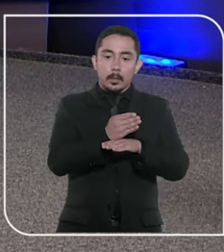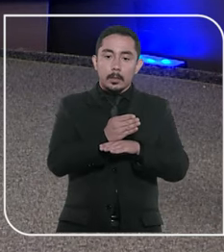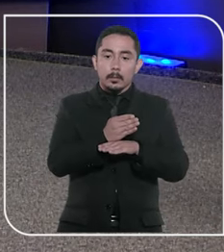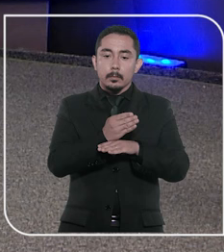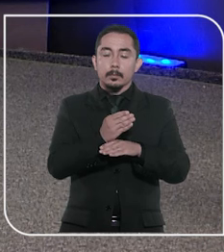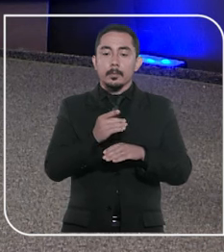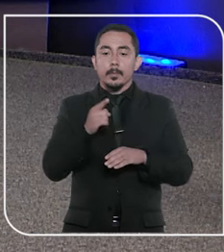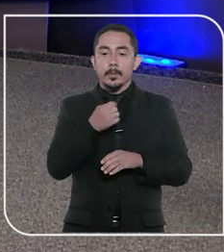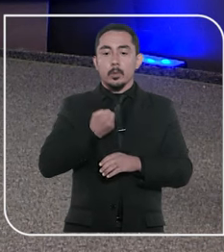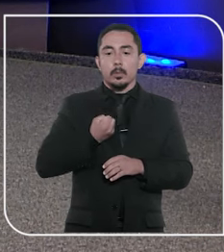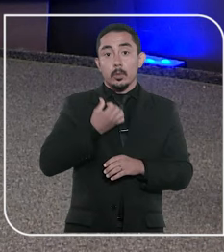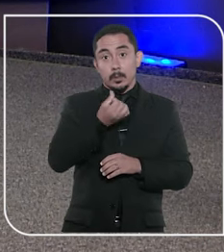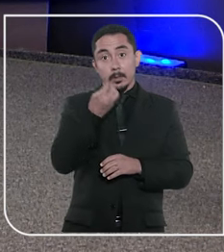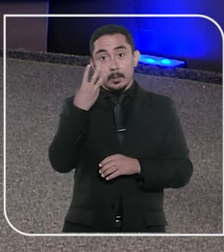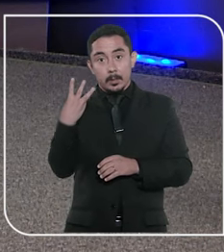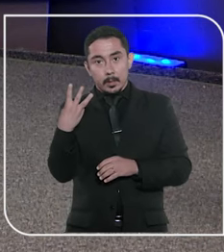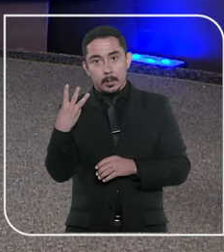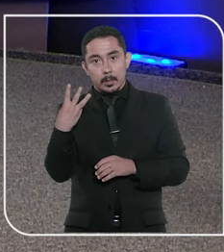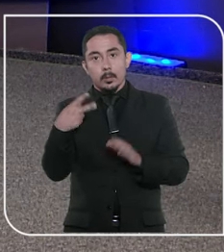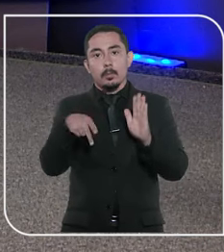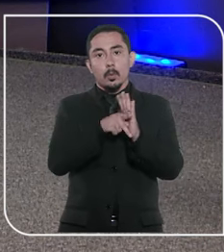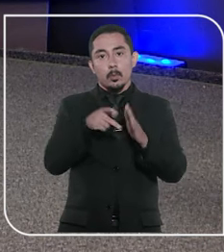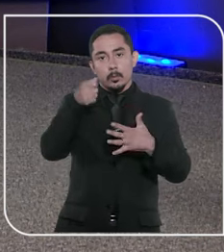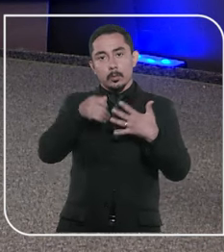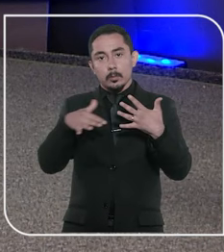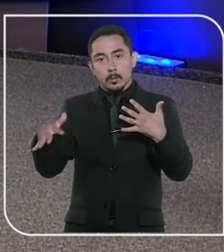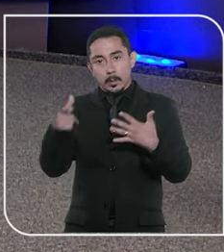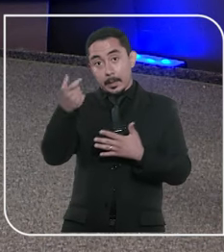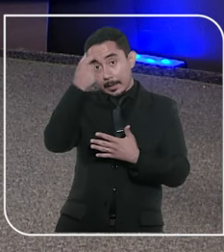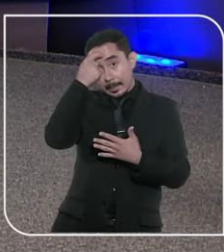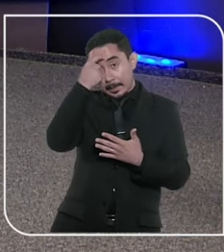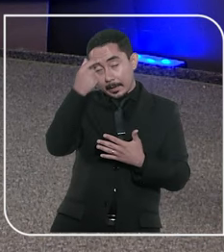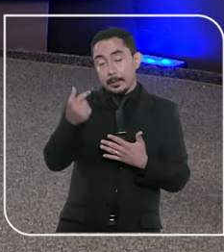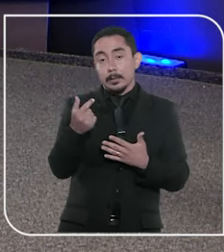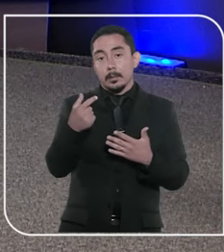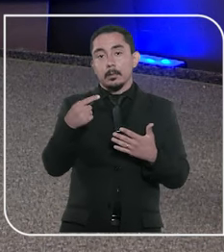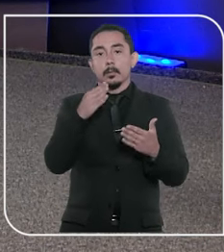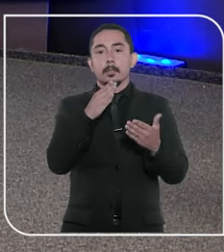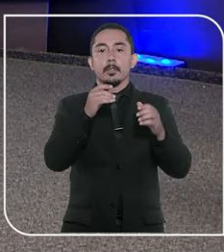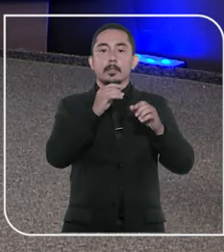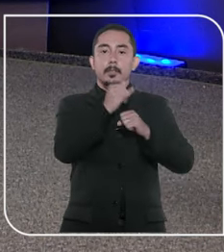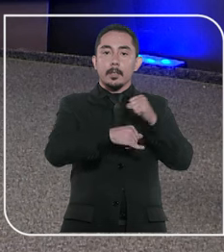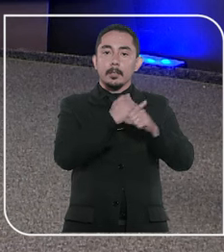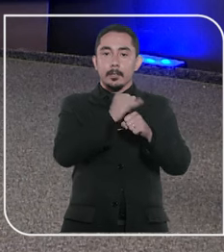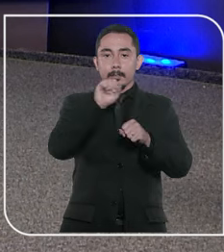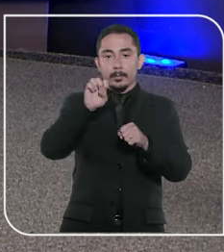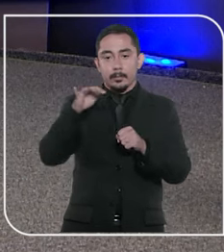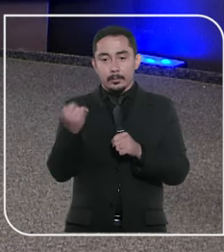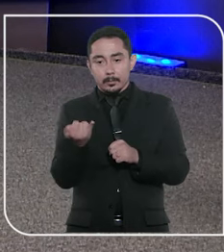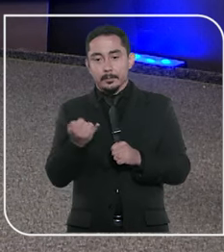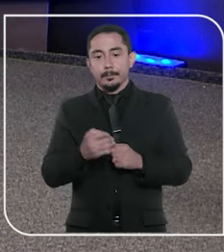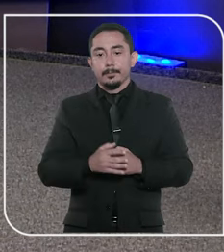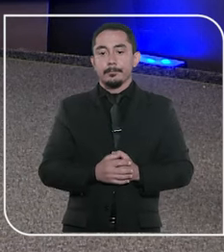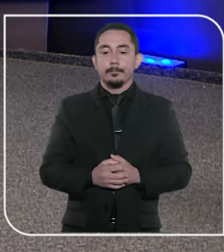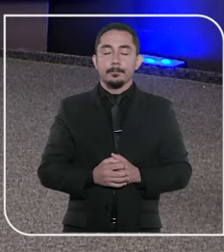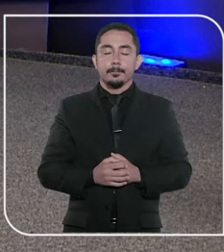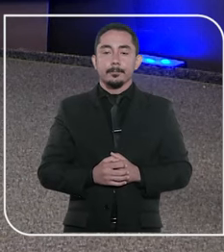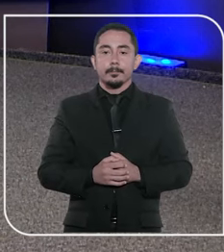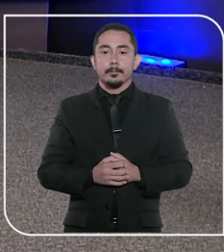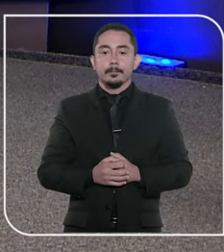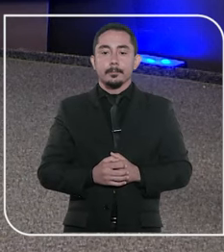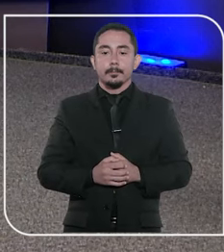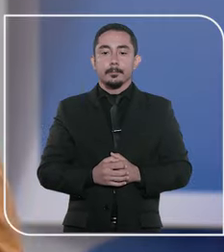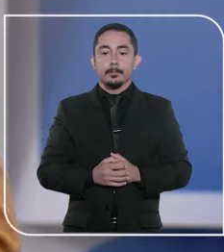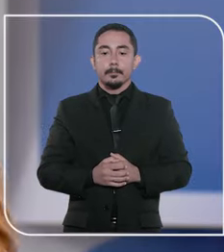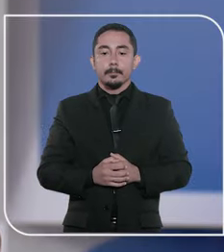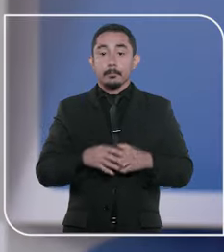sobre o tema, é só acessar a edição 63 de Jurisprudência em Teses, que está na página do STJ.